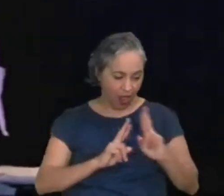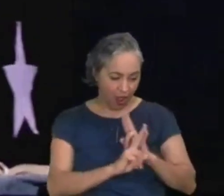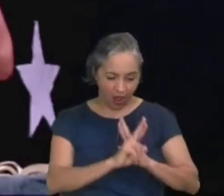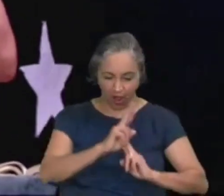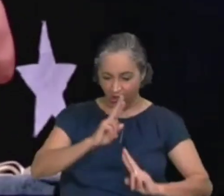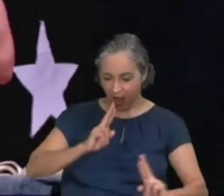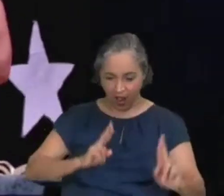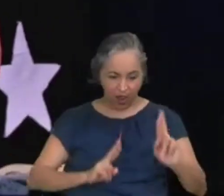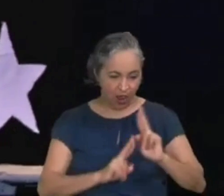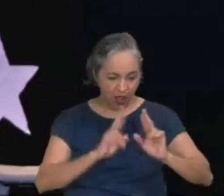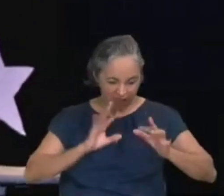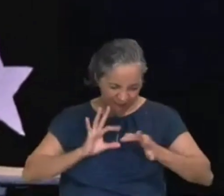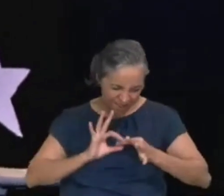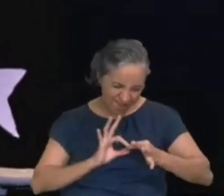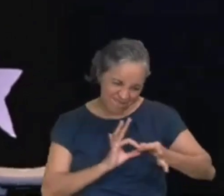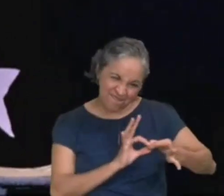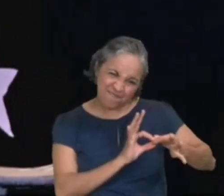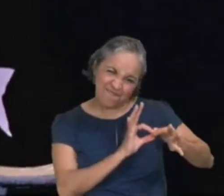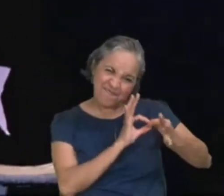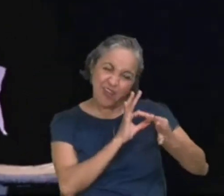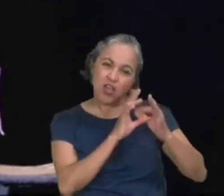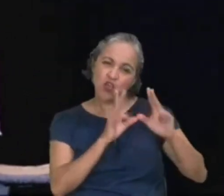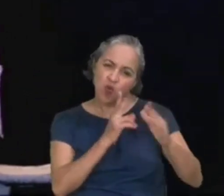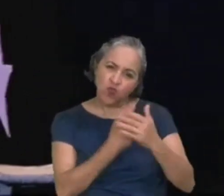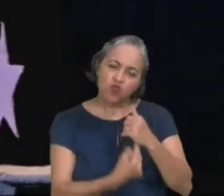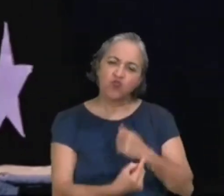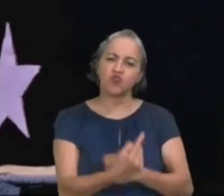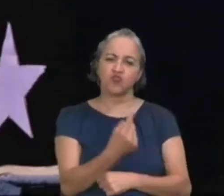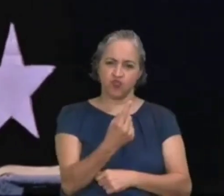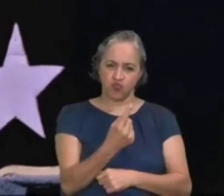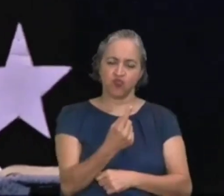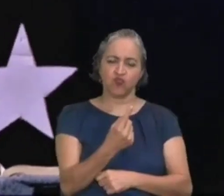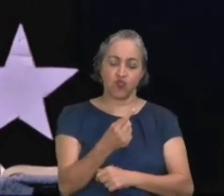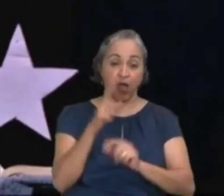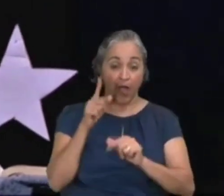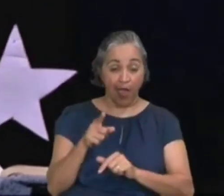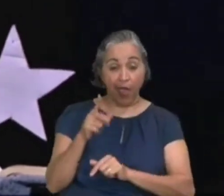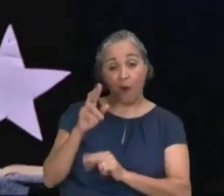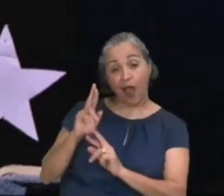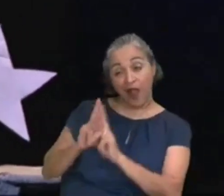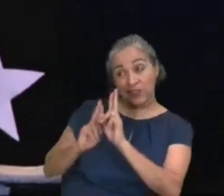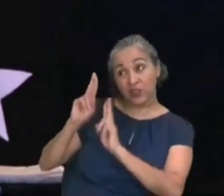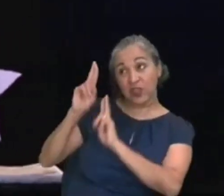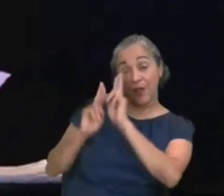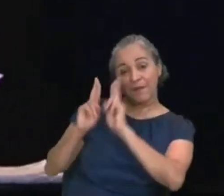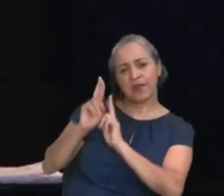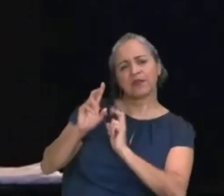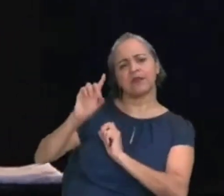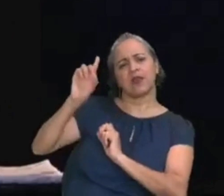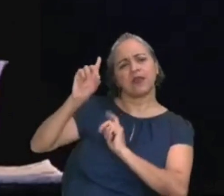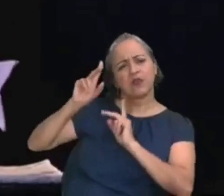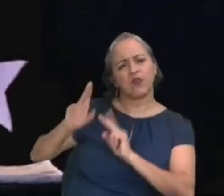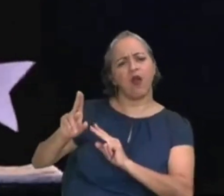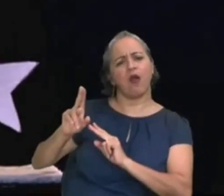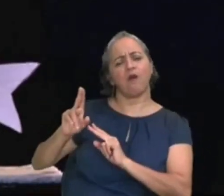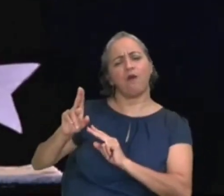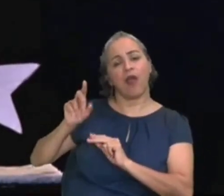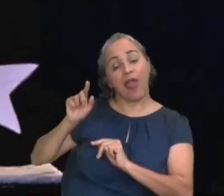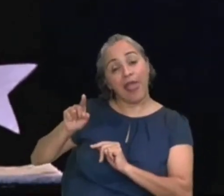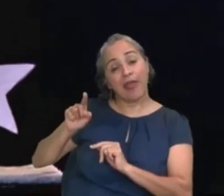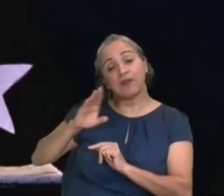e, e esse relacionamento espiritual, é o verdadeiro conhecer, e, e esse conhecer, é